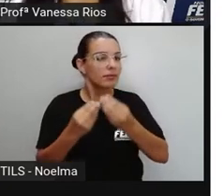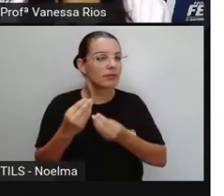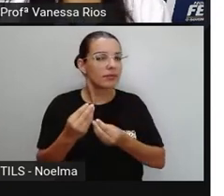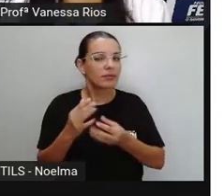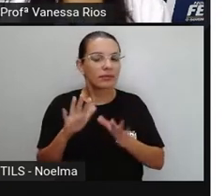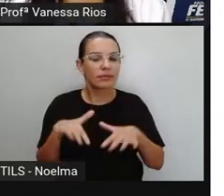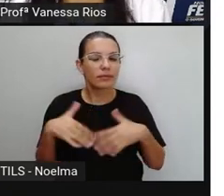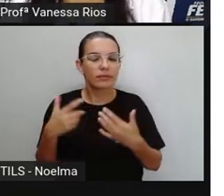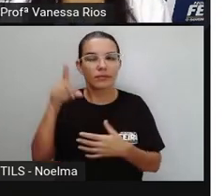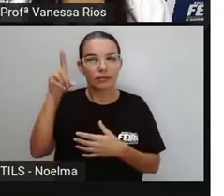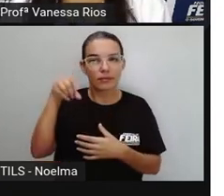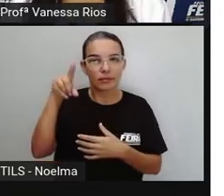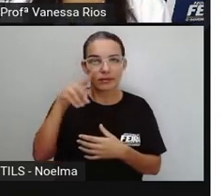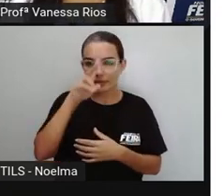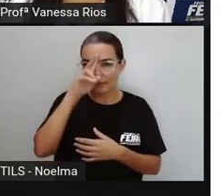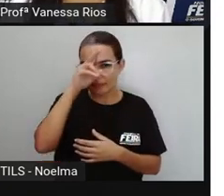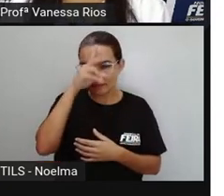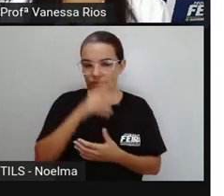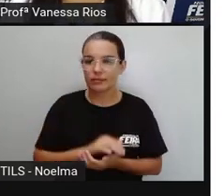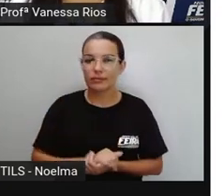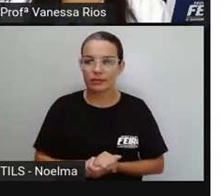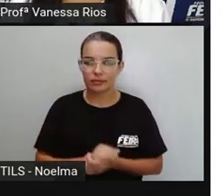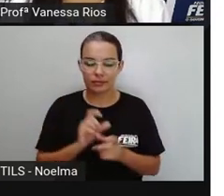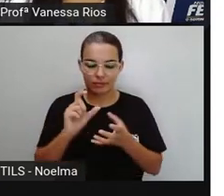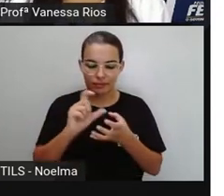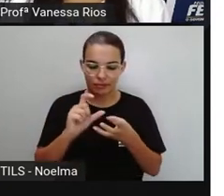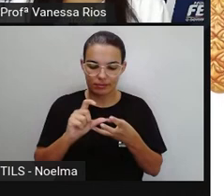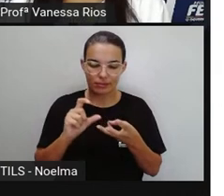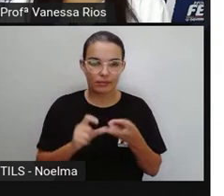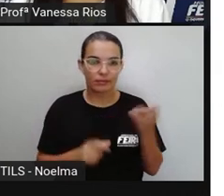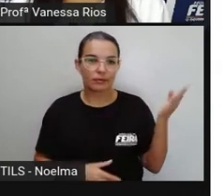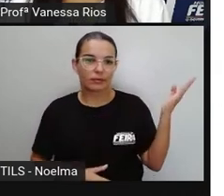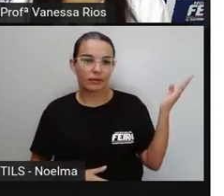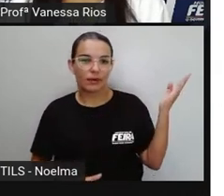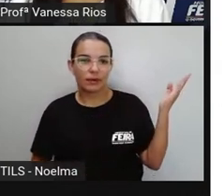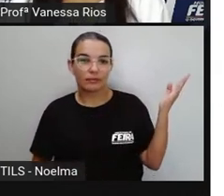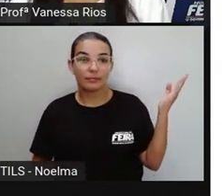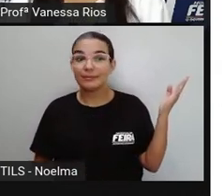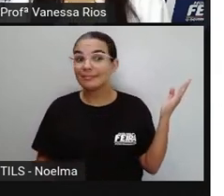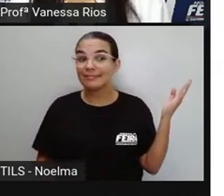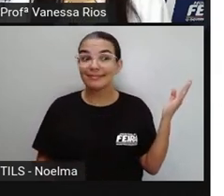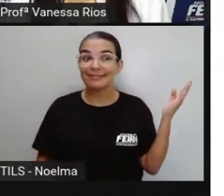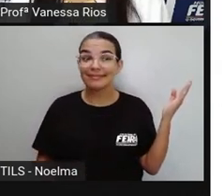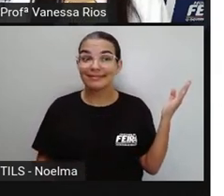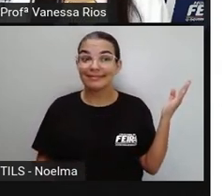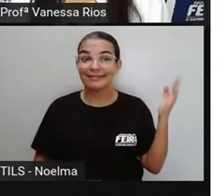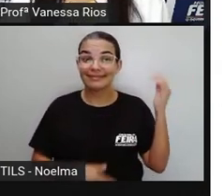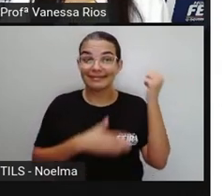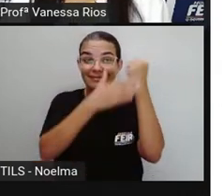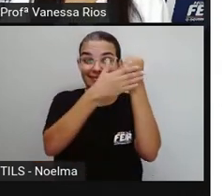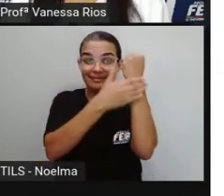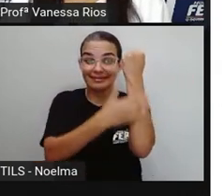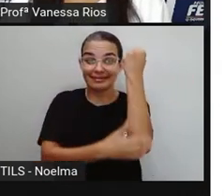sílaba tônica. E aí, a primeira palavra que a Pró traz é... Hum, olhem só.